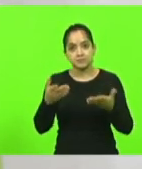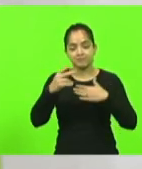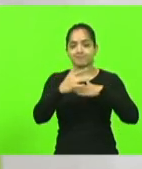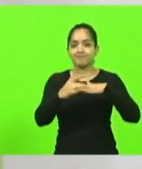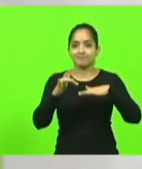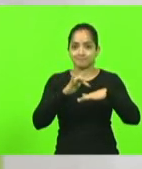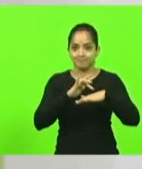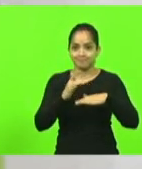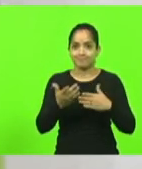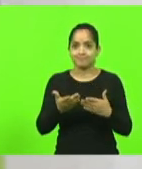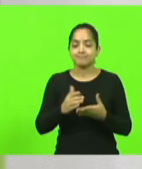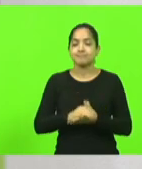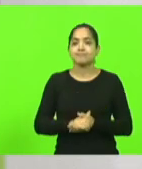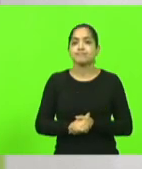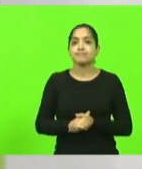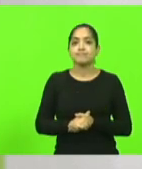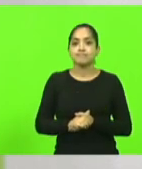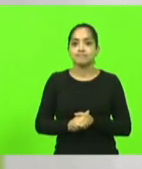sociais.